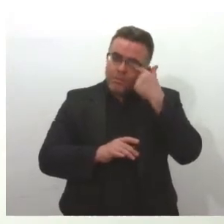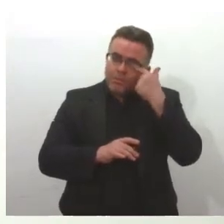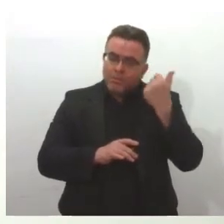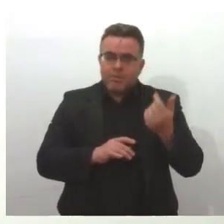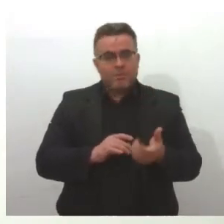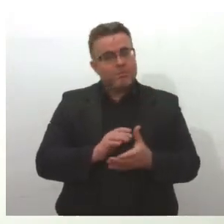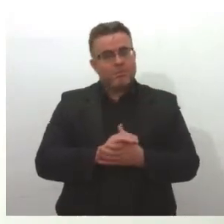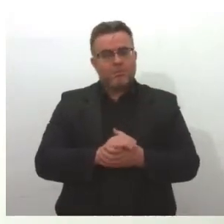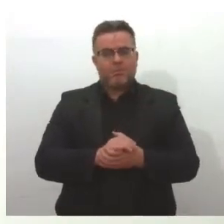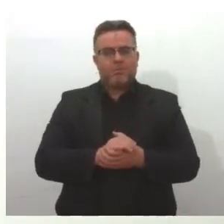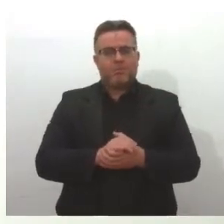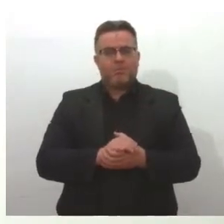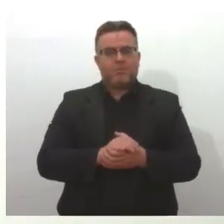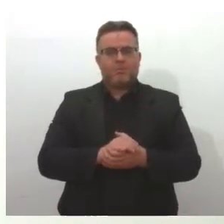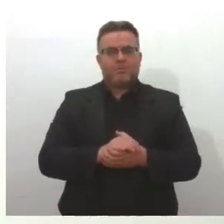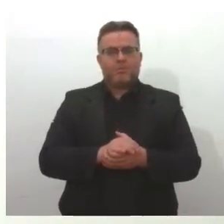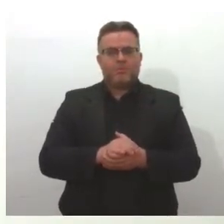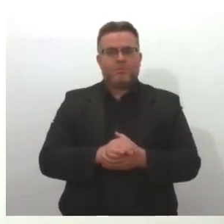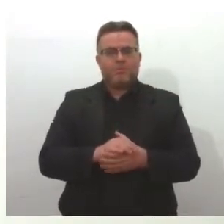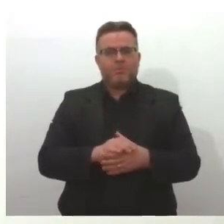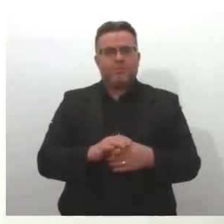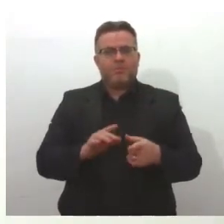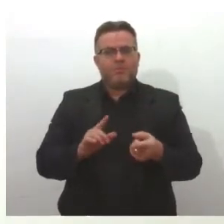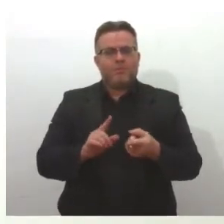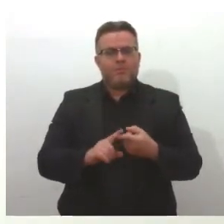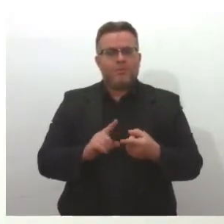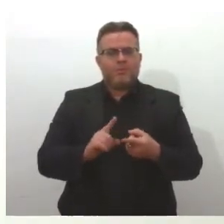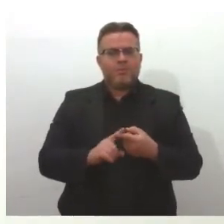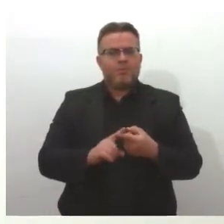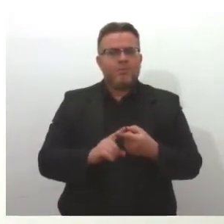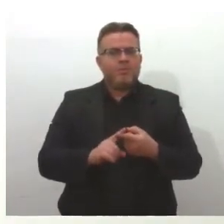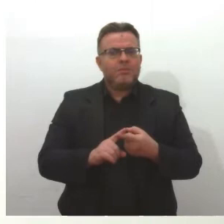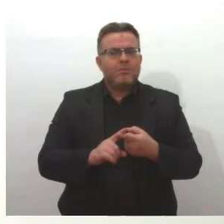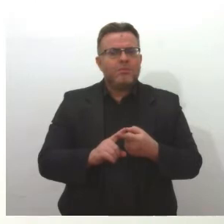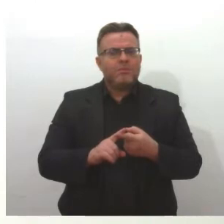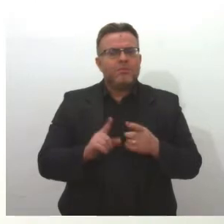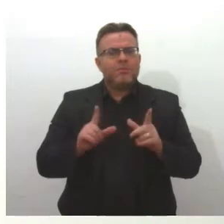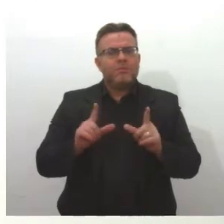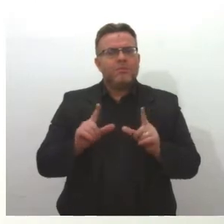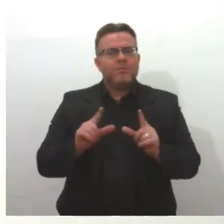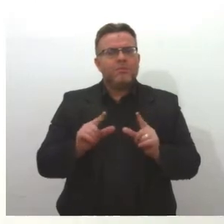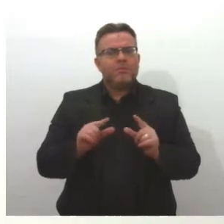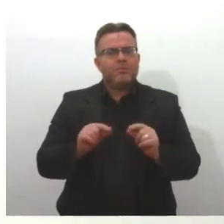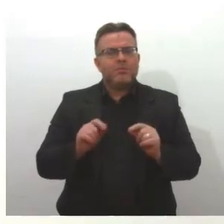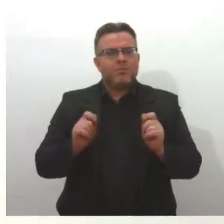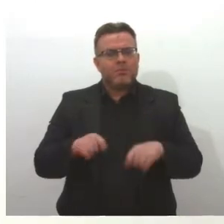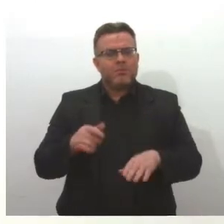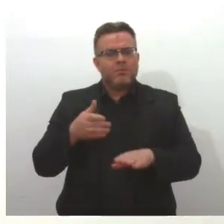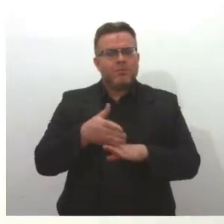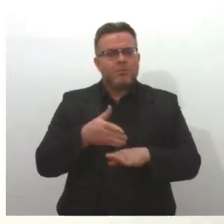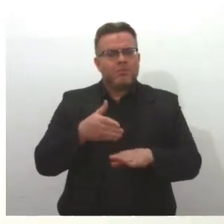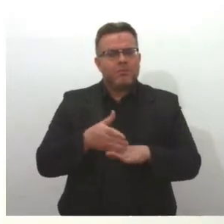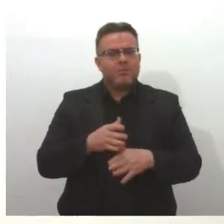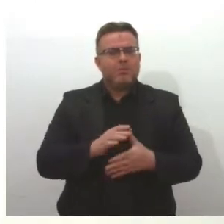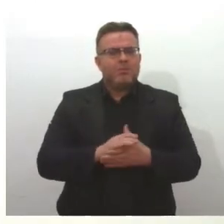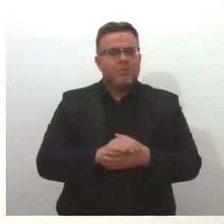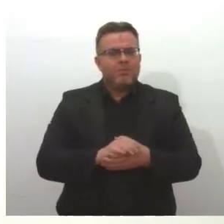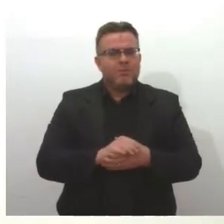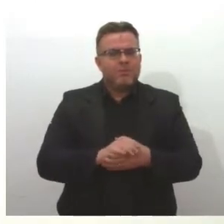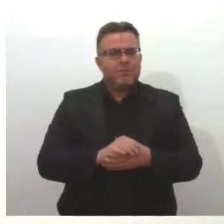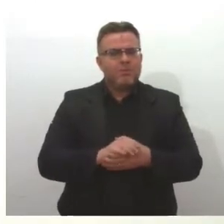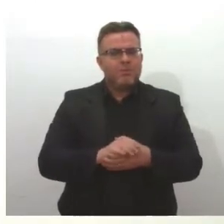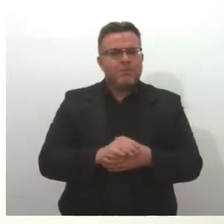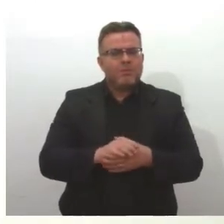para o atendimento também aumenta, o que diminui a quantidade de pessoas que podem ser atendidas. Antes, o tempo que era